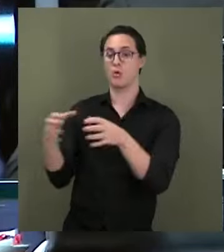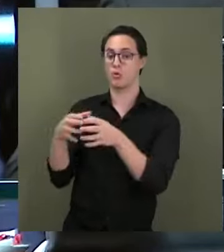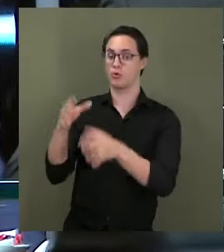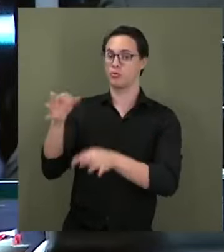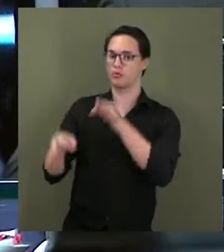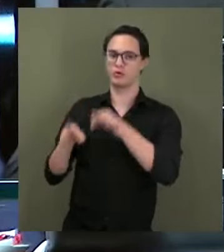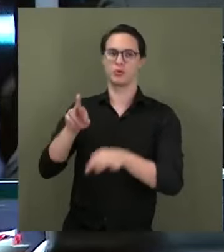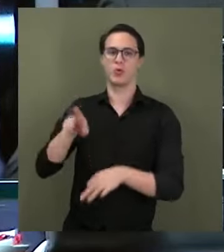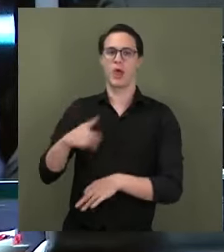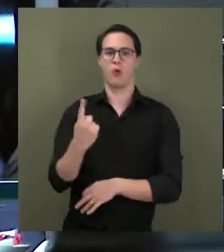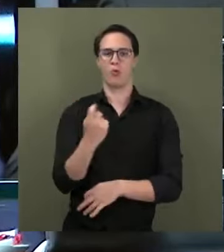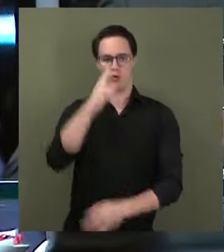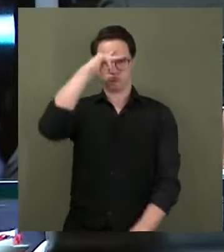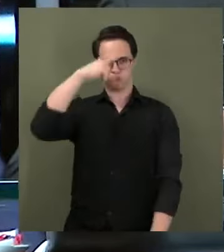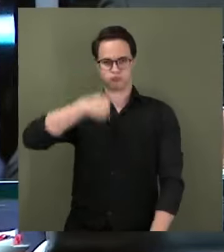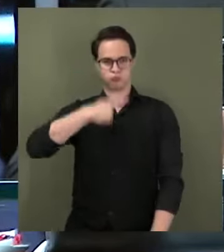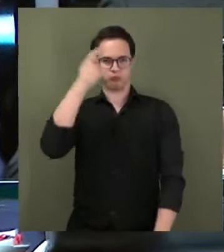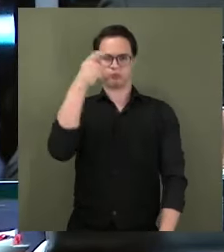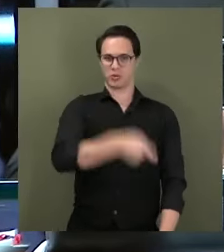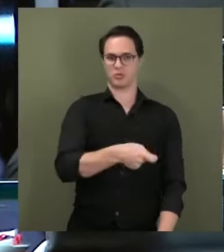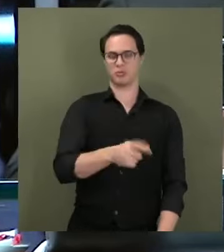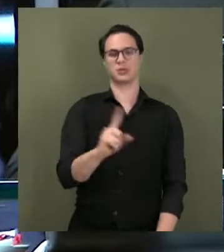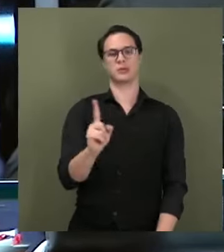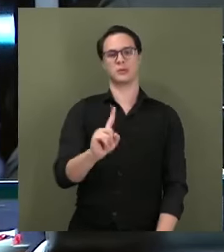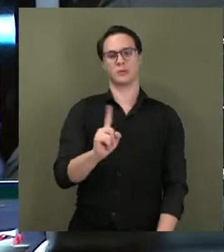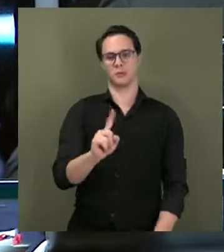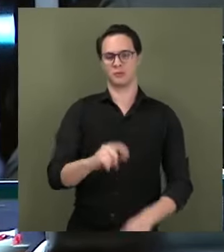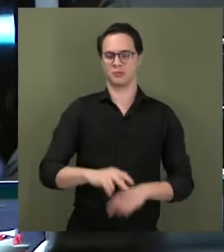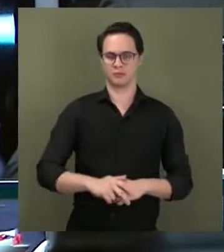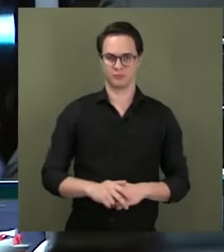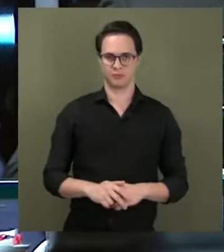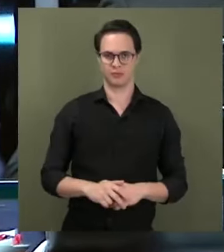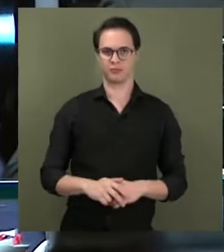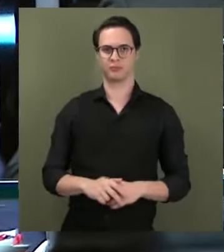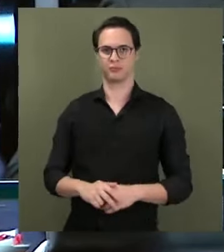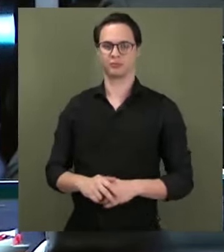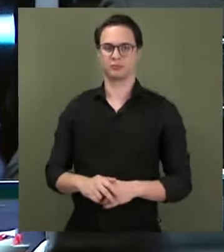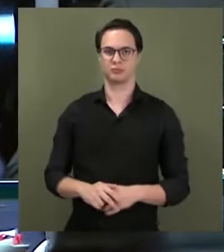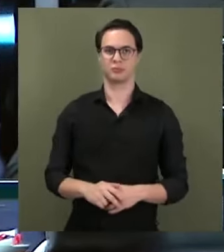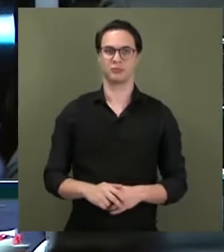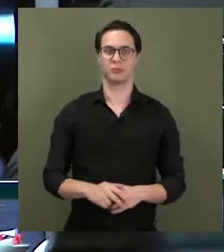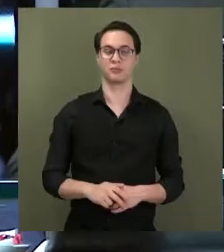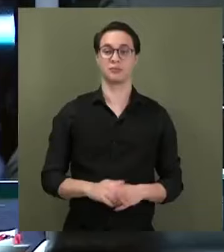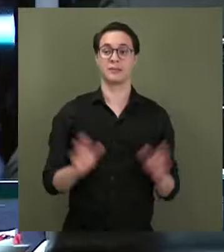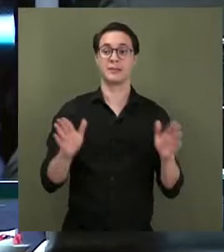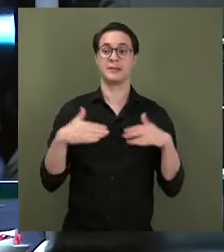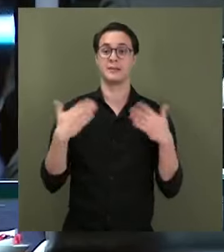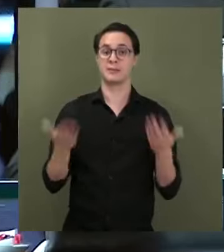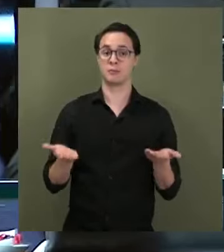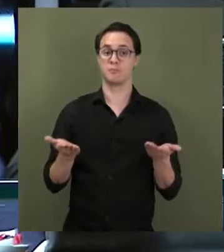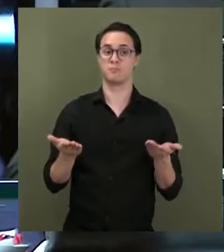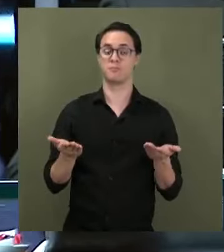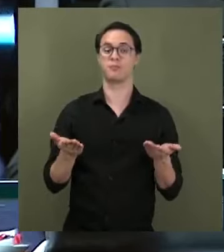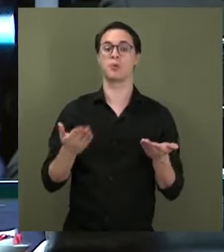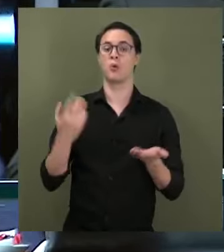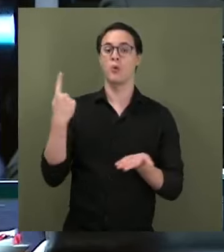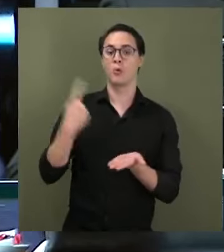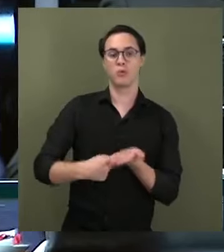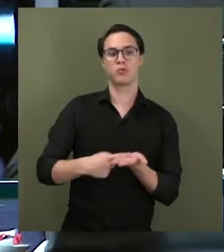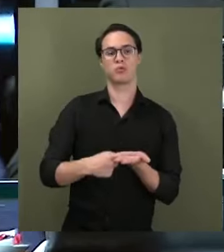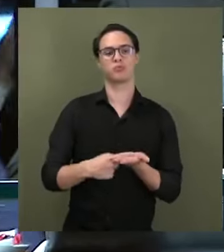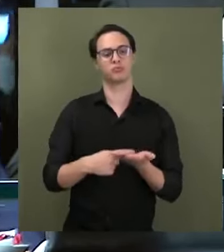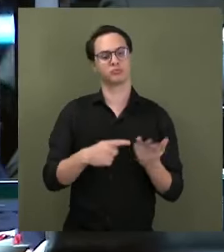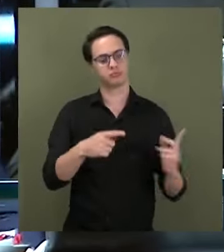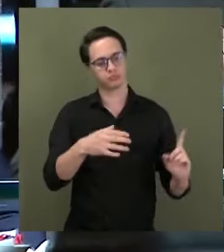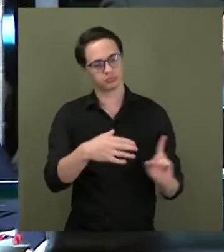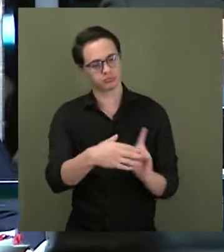decisões individuais, as chamadas decisões monocráticas no âmbito do Supremo Tribunal Federal. Então, esse compromisso de Vossa Excelência na